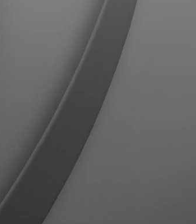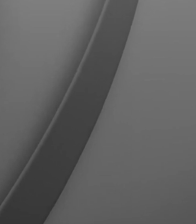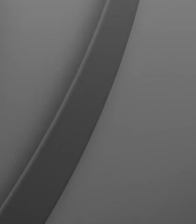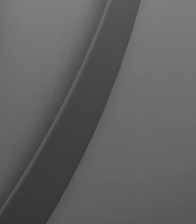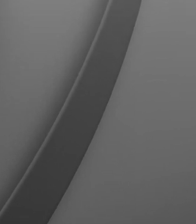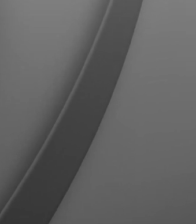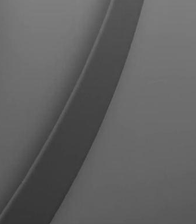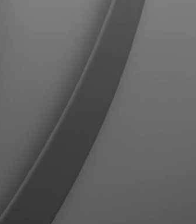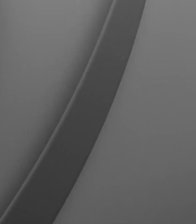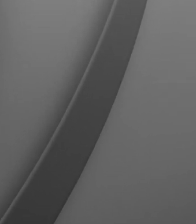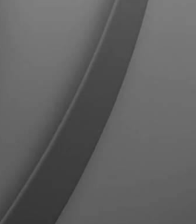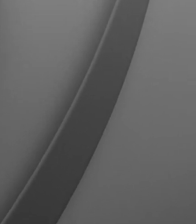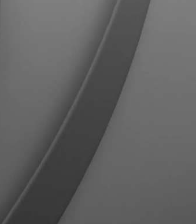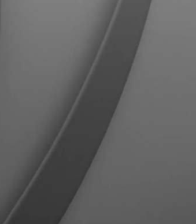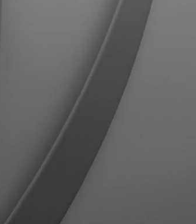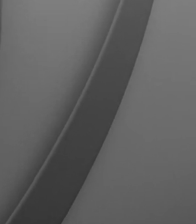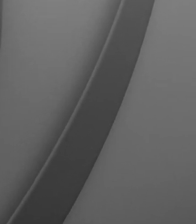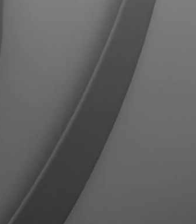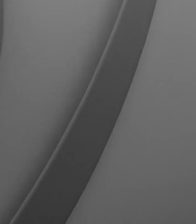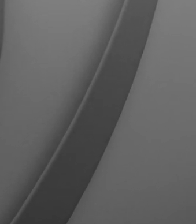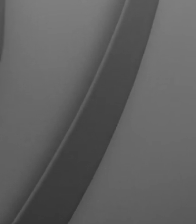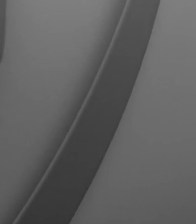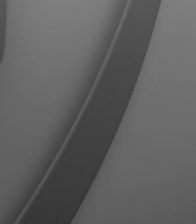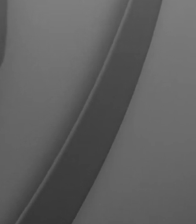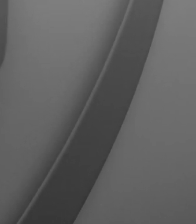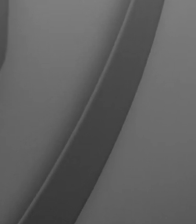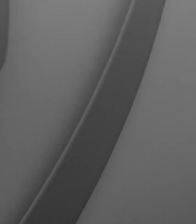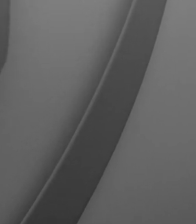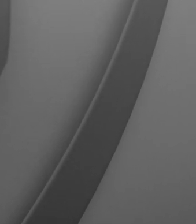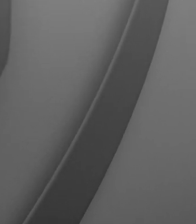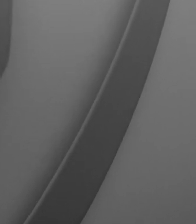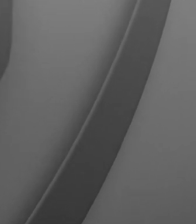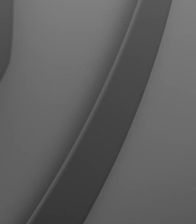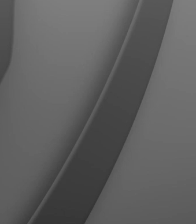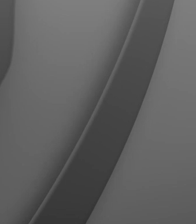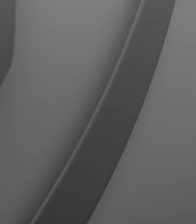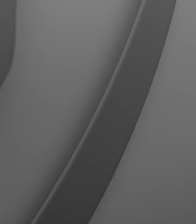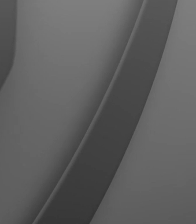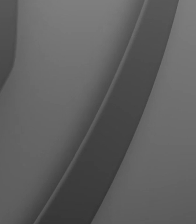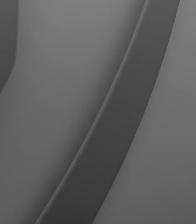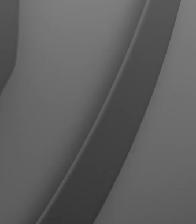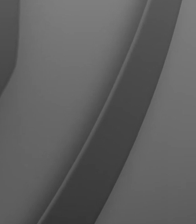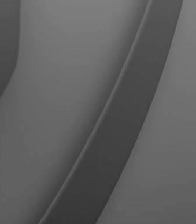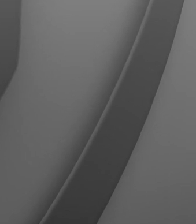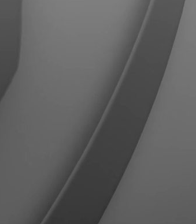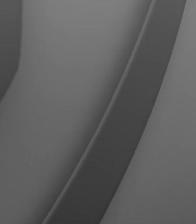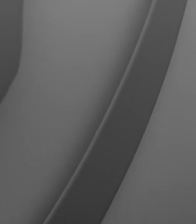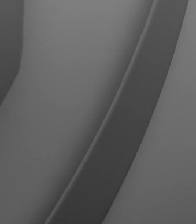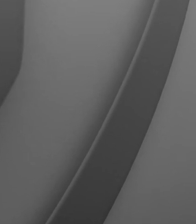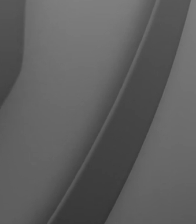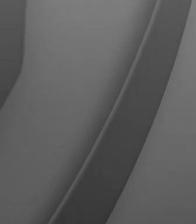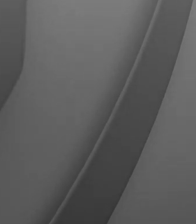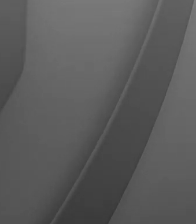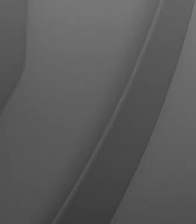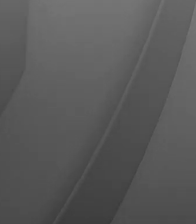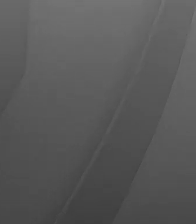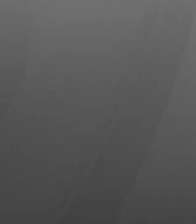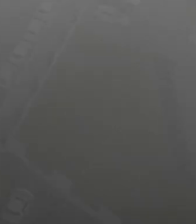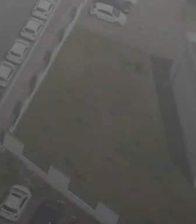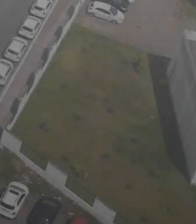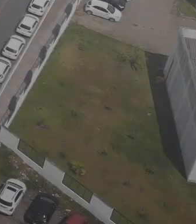Curta a página no Facebook Siga o perfil no Instagram E também no Twitter